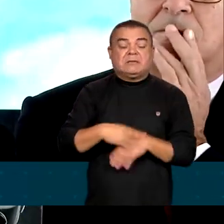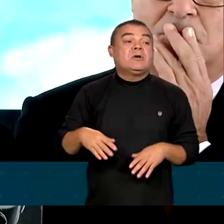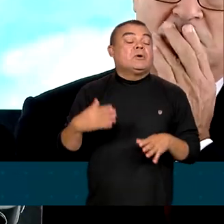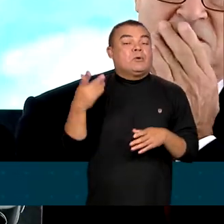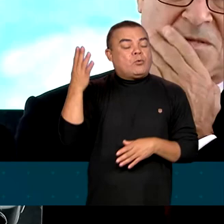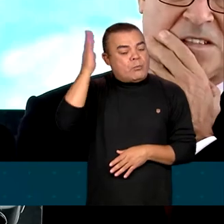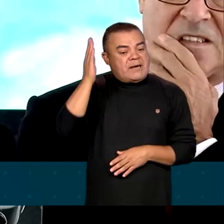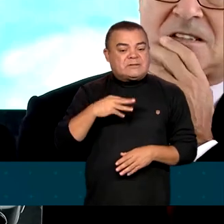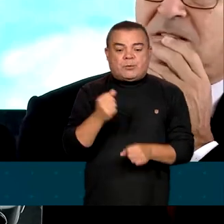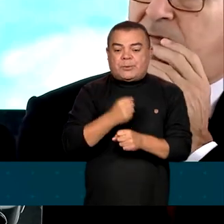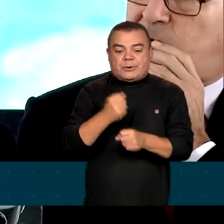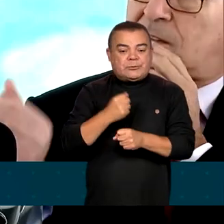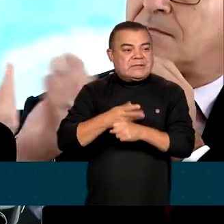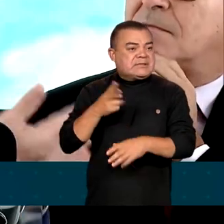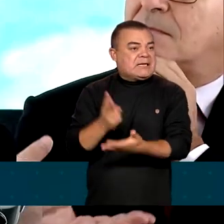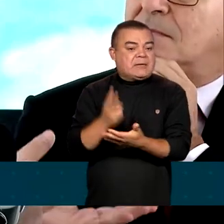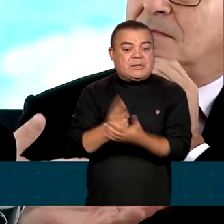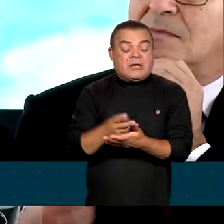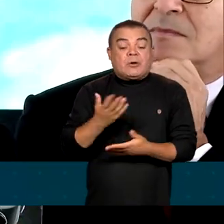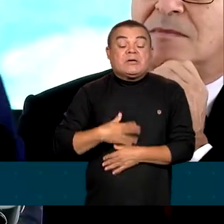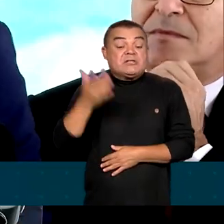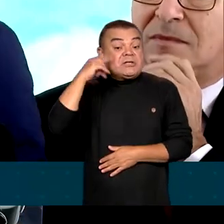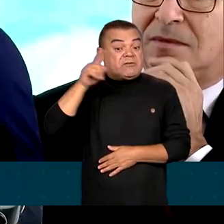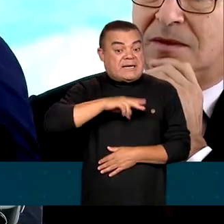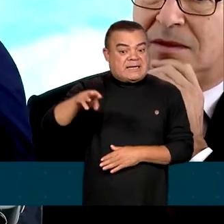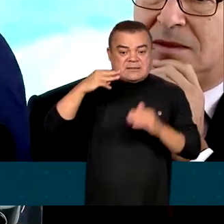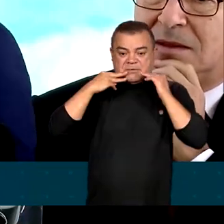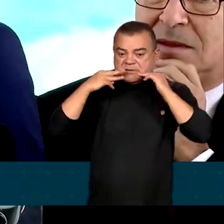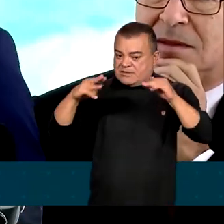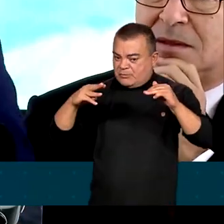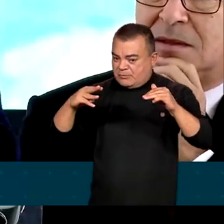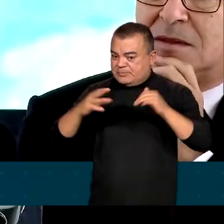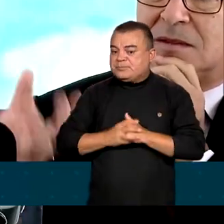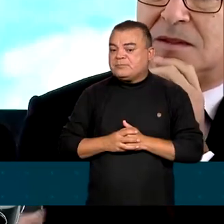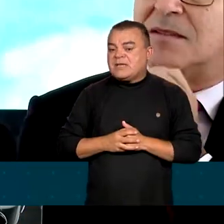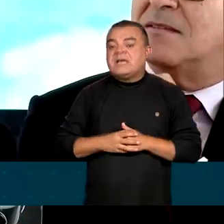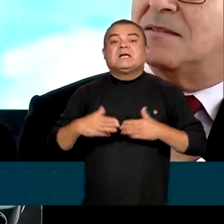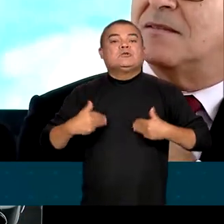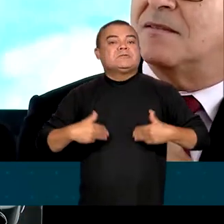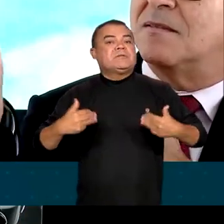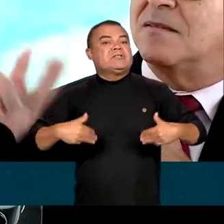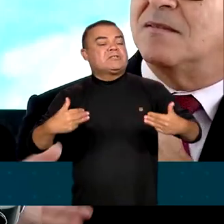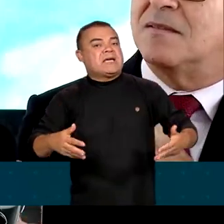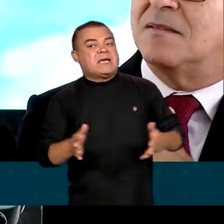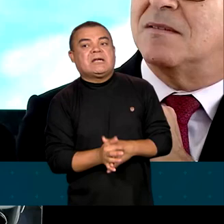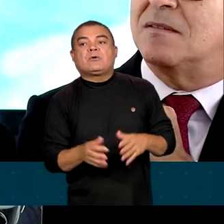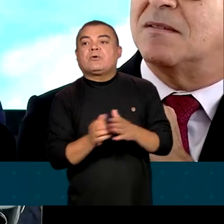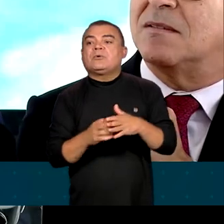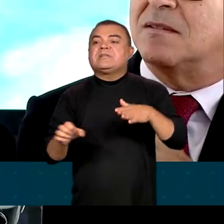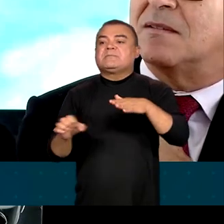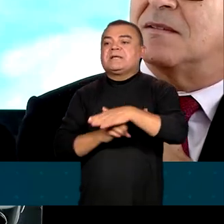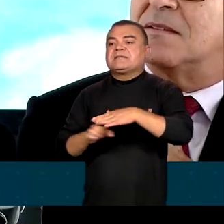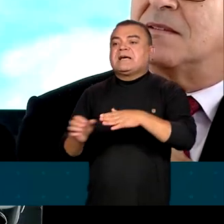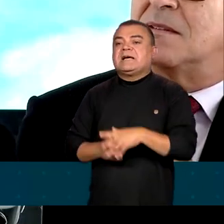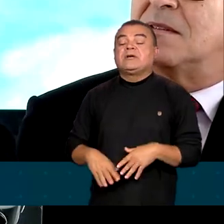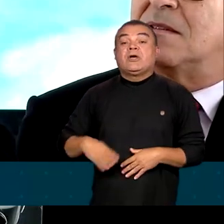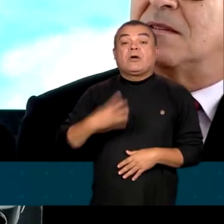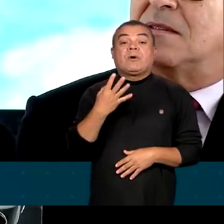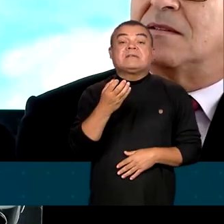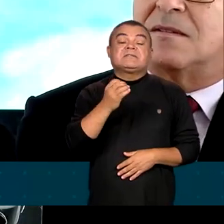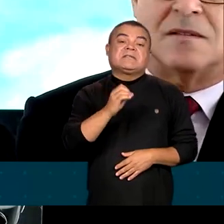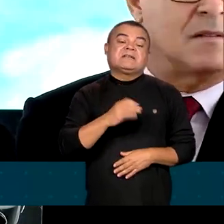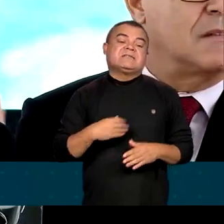sucessivamente. E aí quando a gente consegue ir nessa missão com os ministérios, com os empresários, 400 empresários,